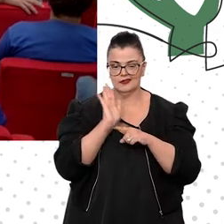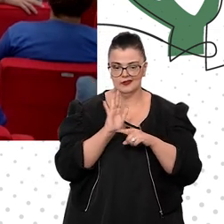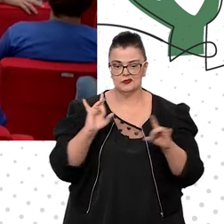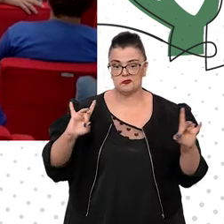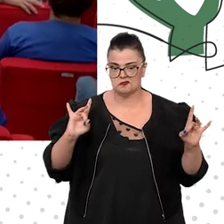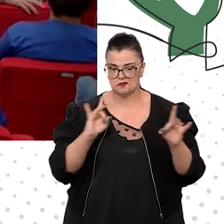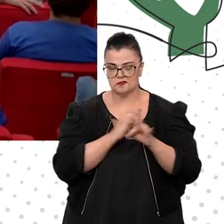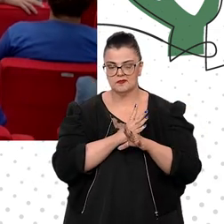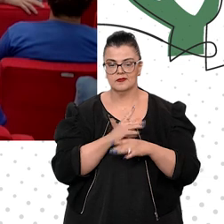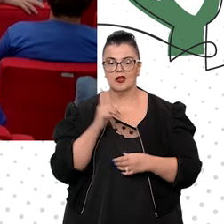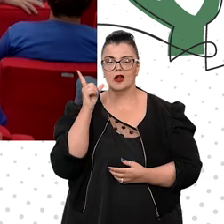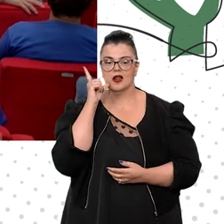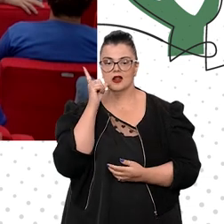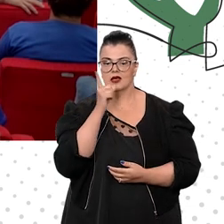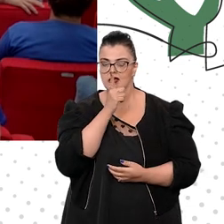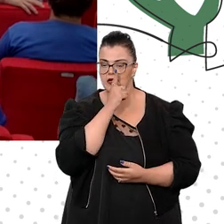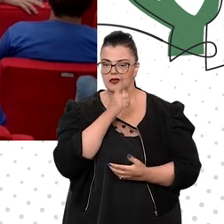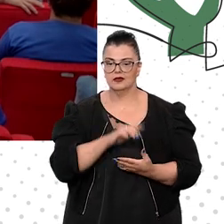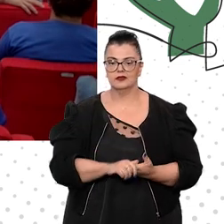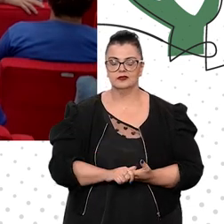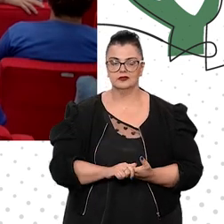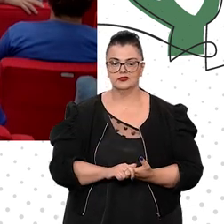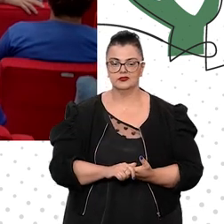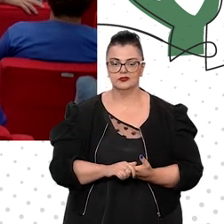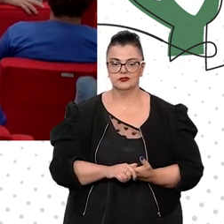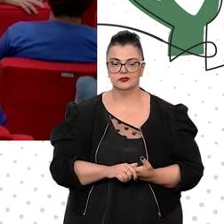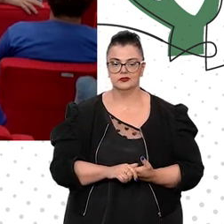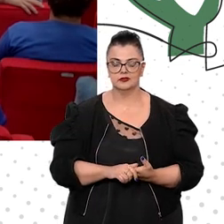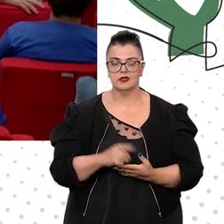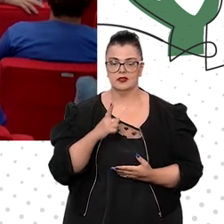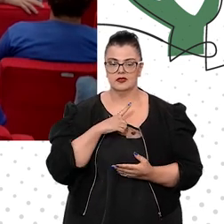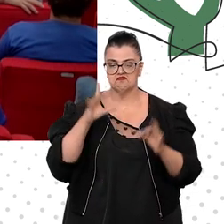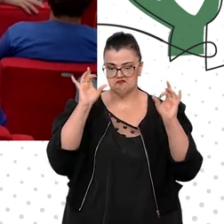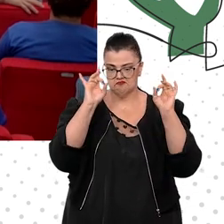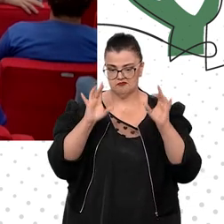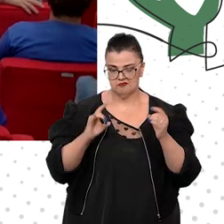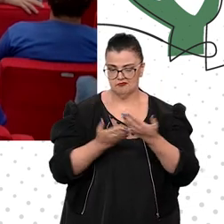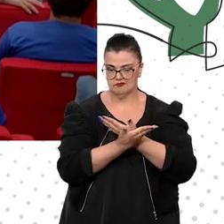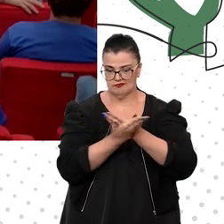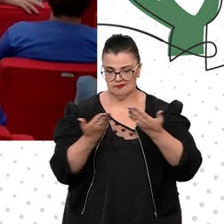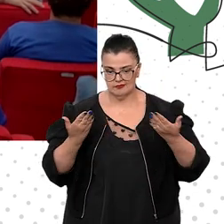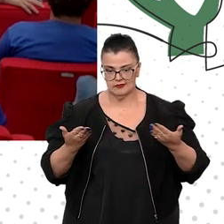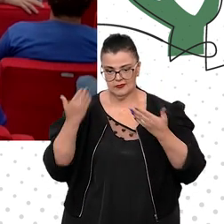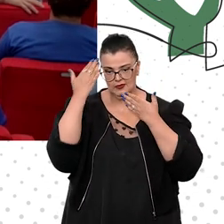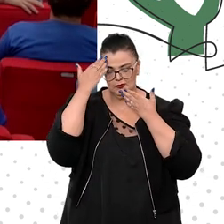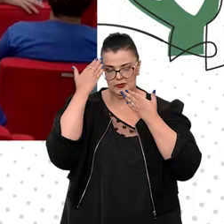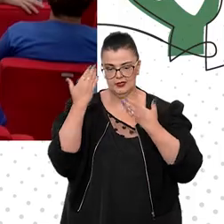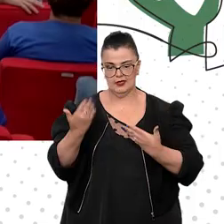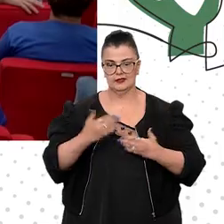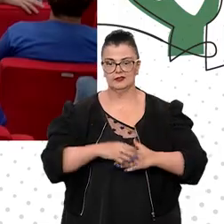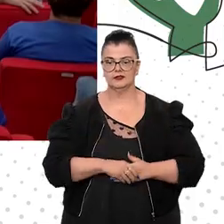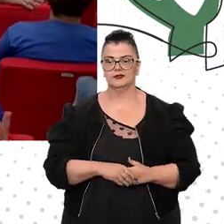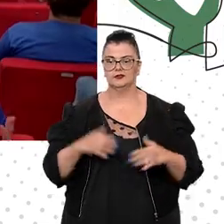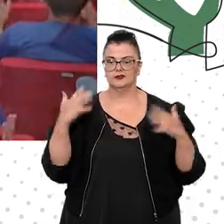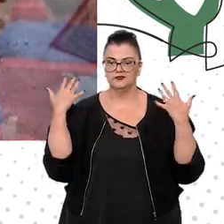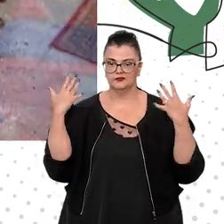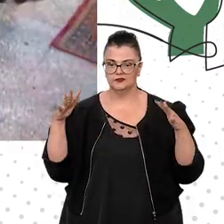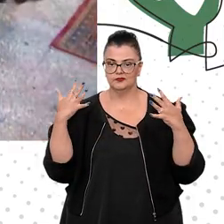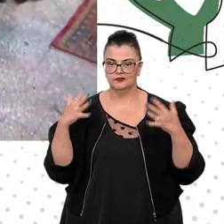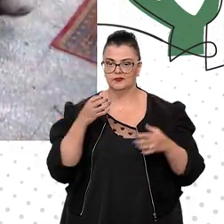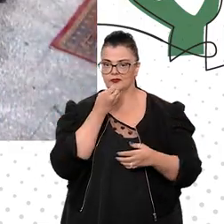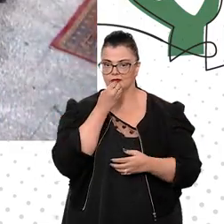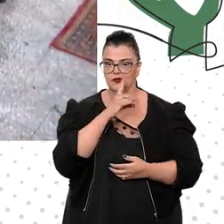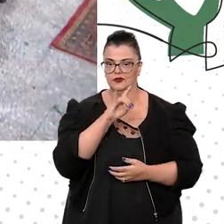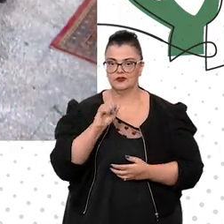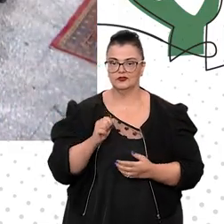É um lanche, mas, na verdade, é um coquetel que vamos estar servindo aqui. Está bem? Muito obrigado. Obrigado. Bom dia